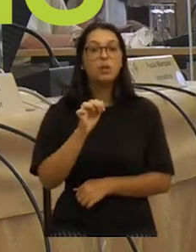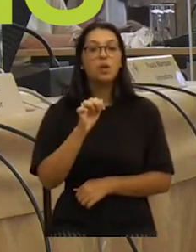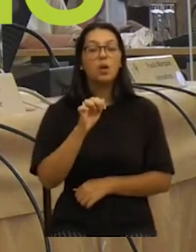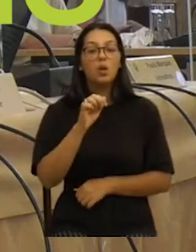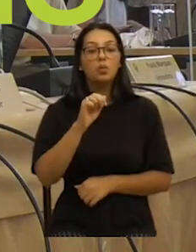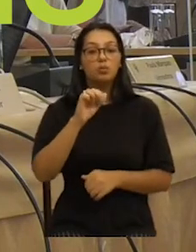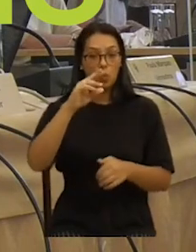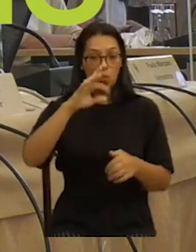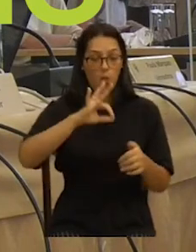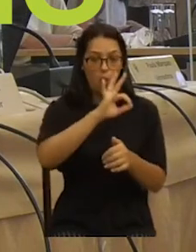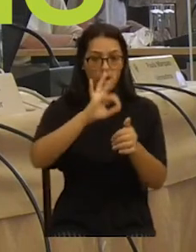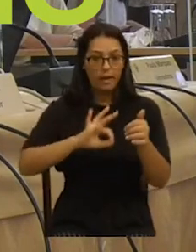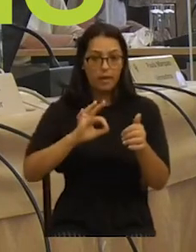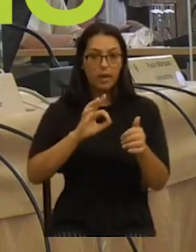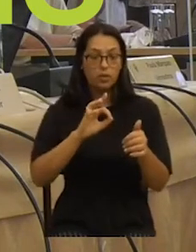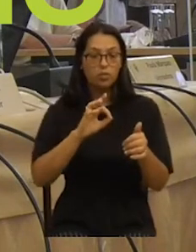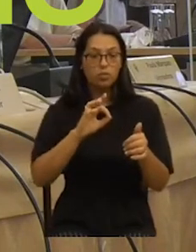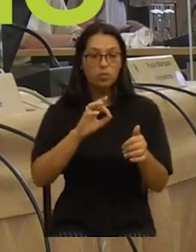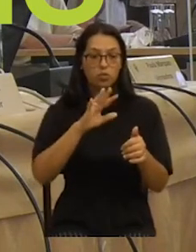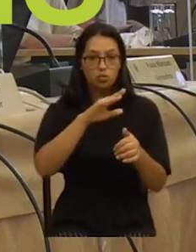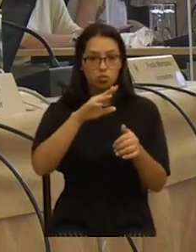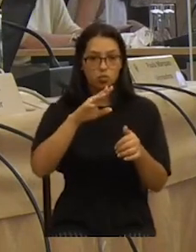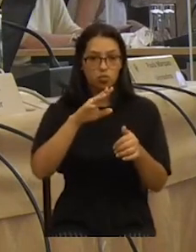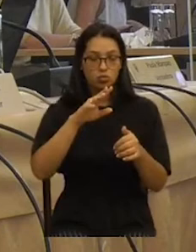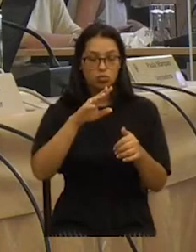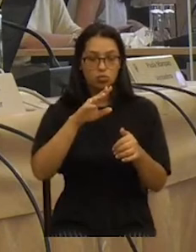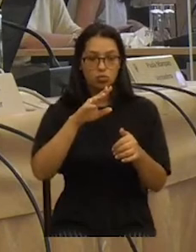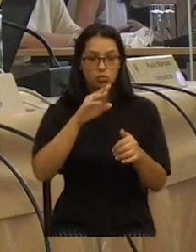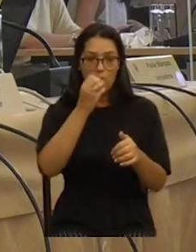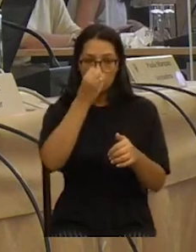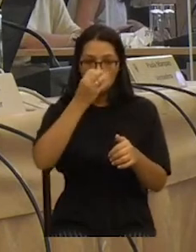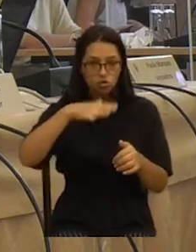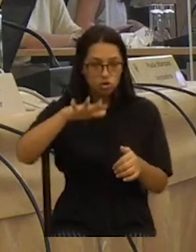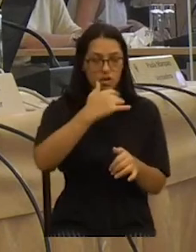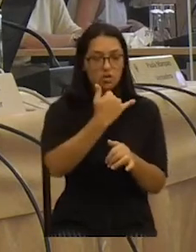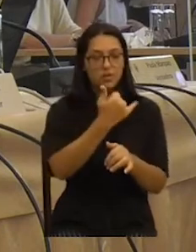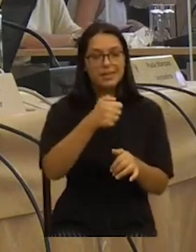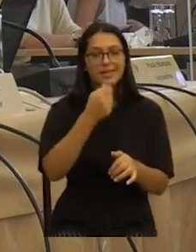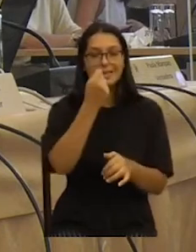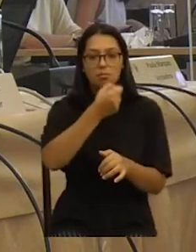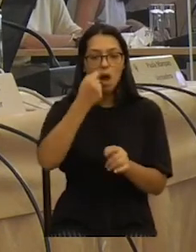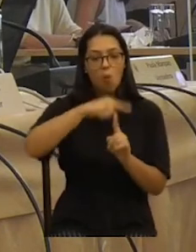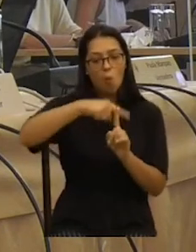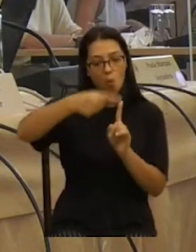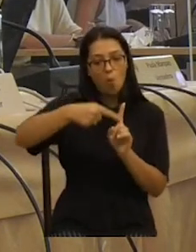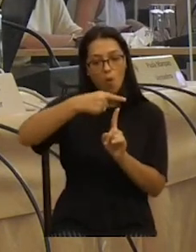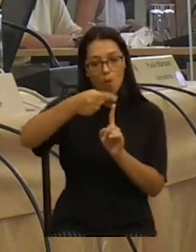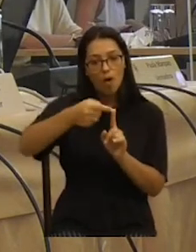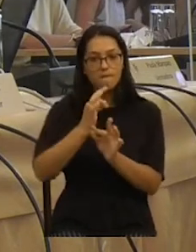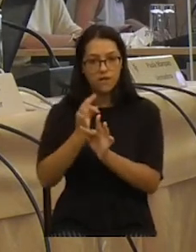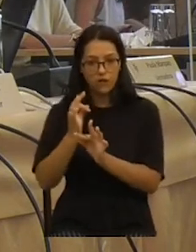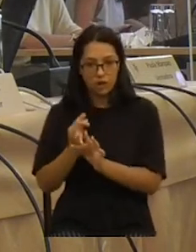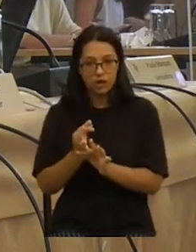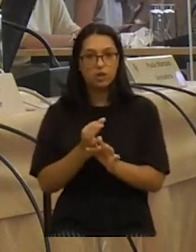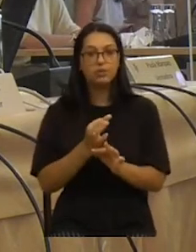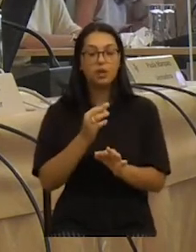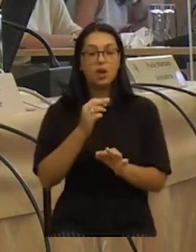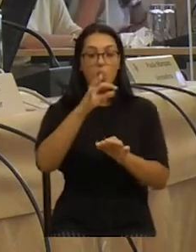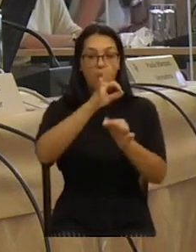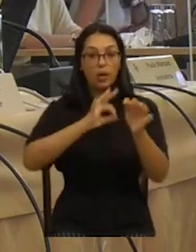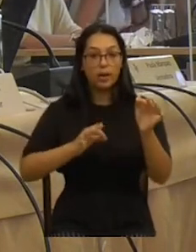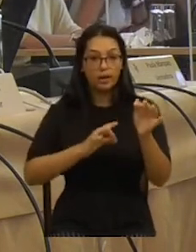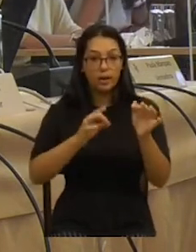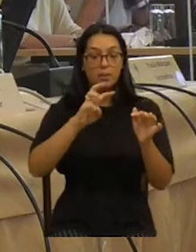Riberteles, dos jardins, dia 25 de maio de todos os anos. O arquiteto Gonçalo Riberteles